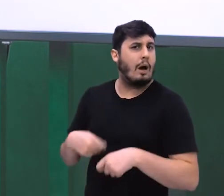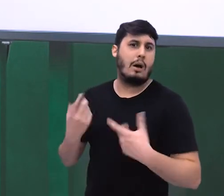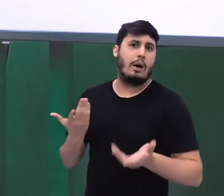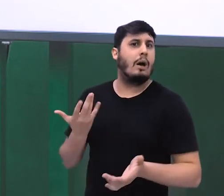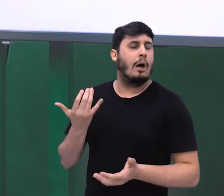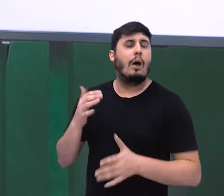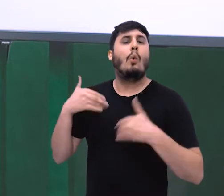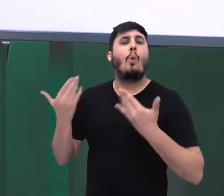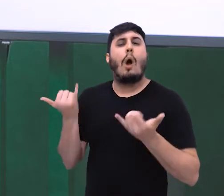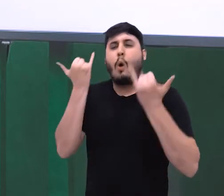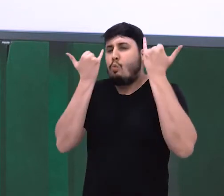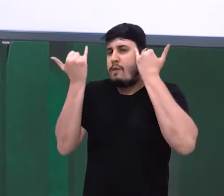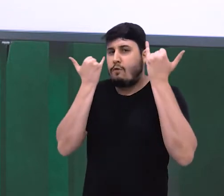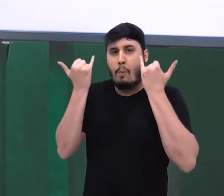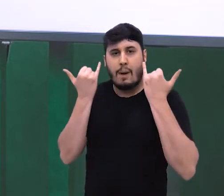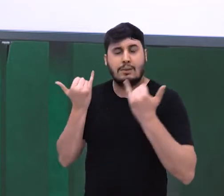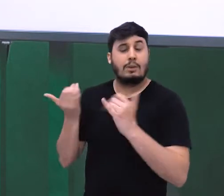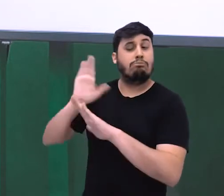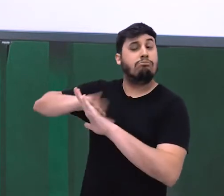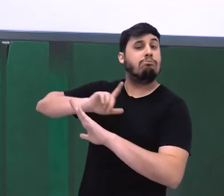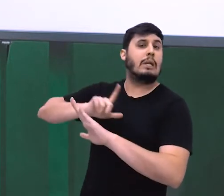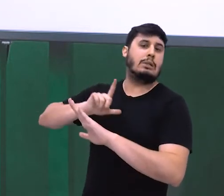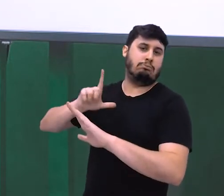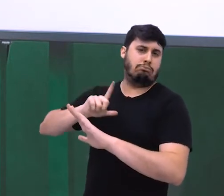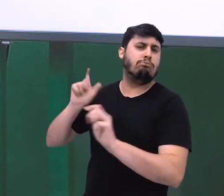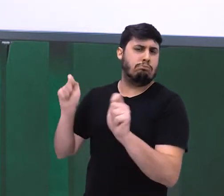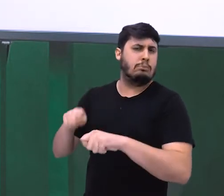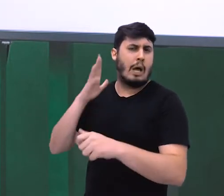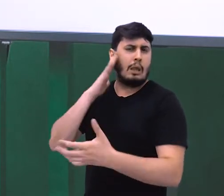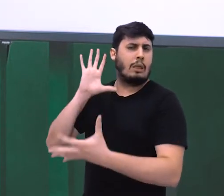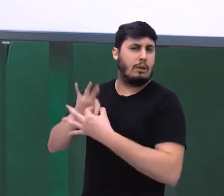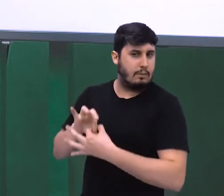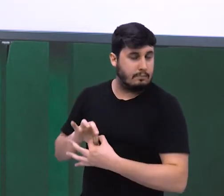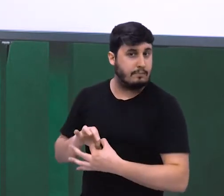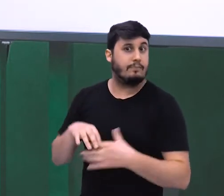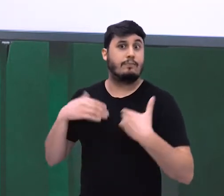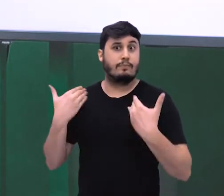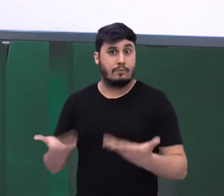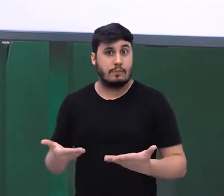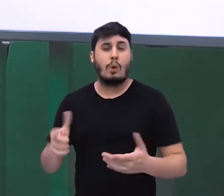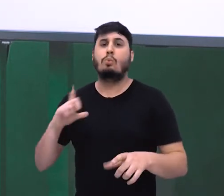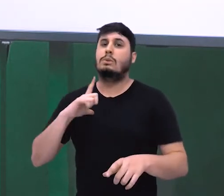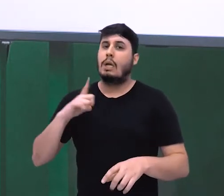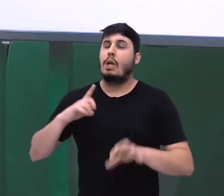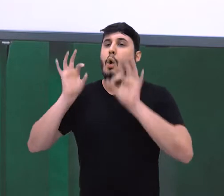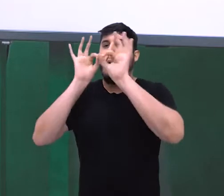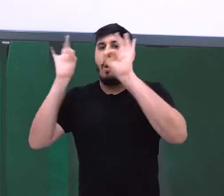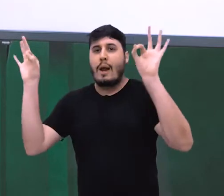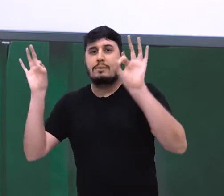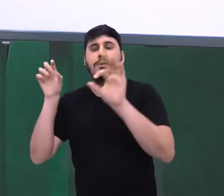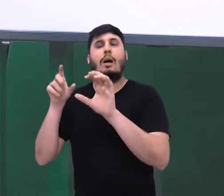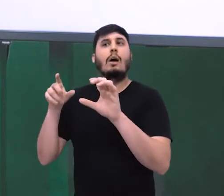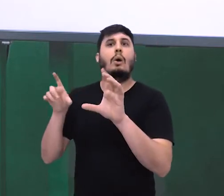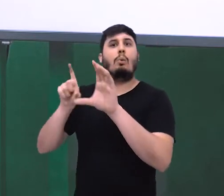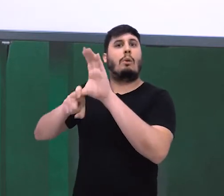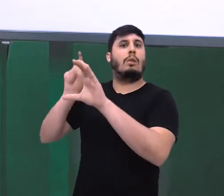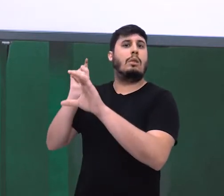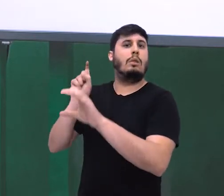informação que tem ali. Então, a primeira oração é independente. Orações independentes nós chamamos de orações